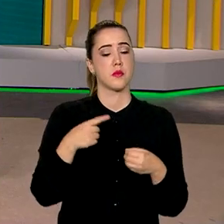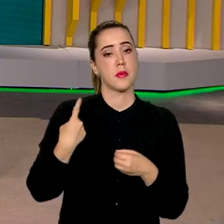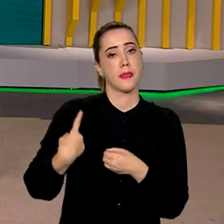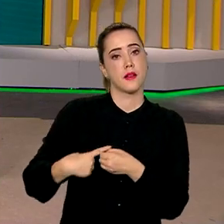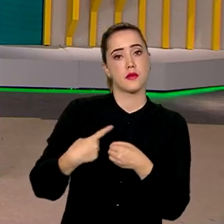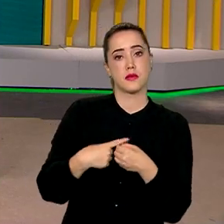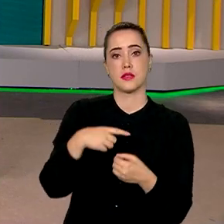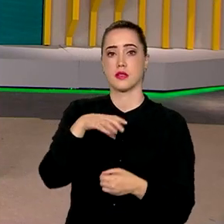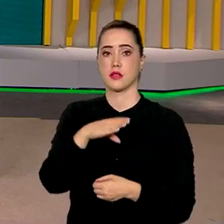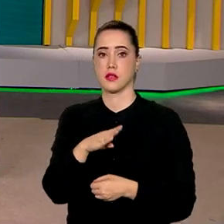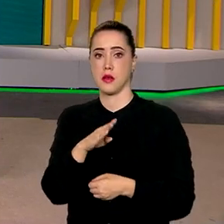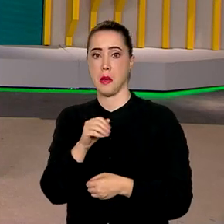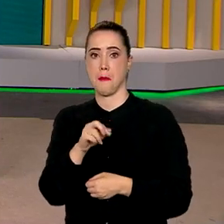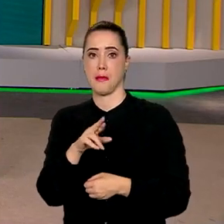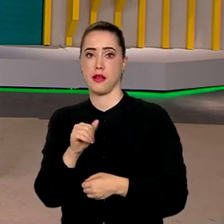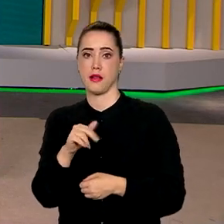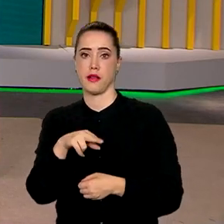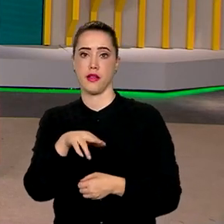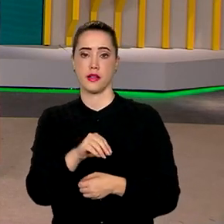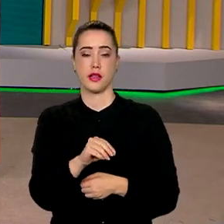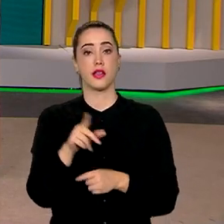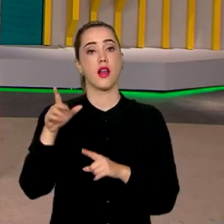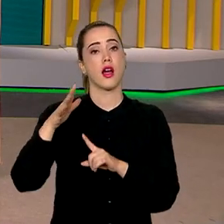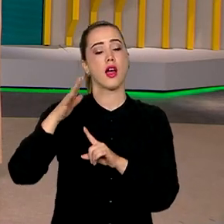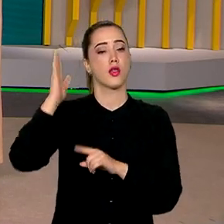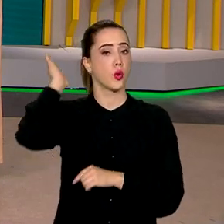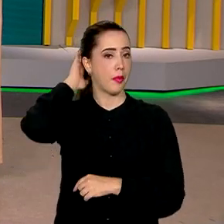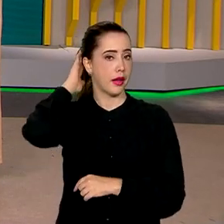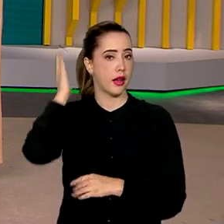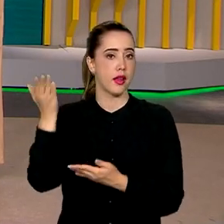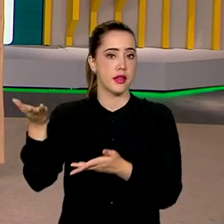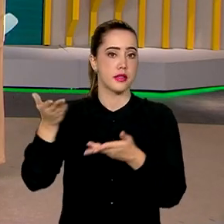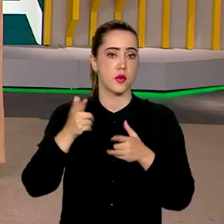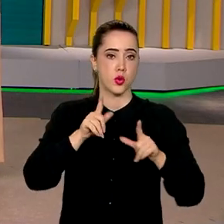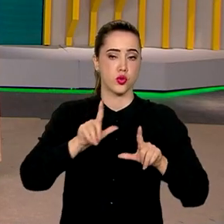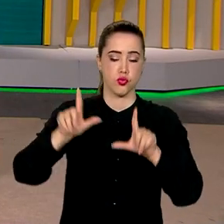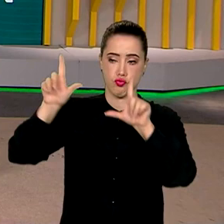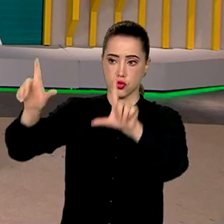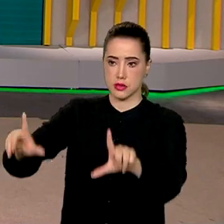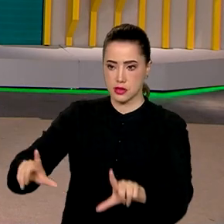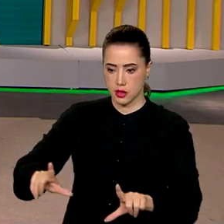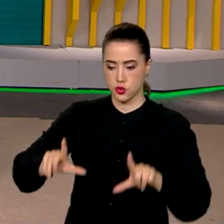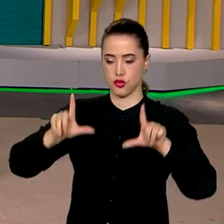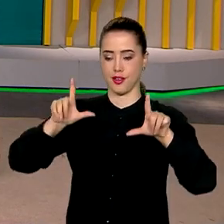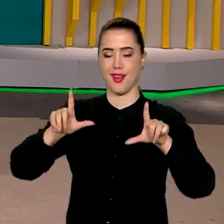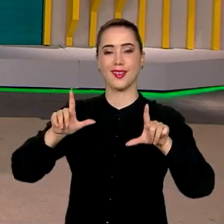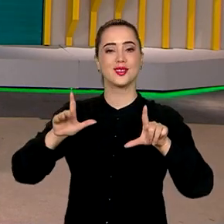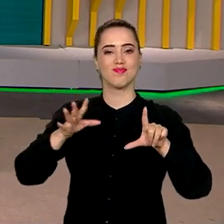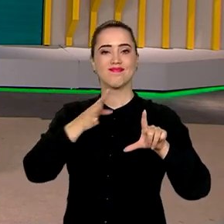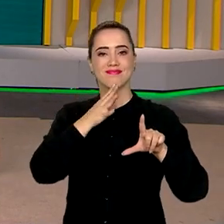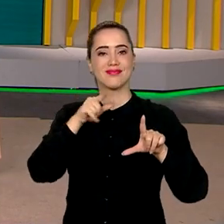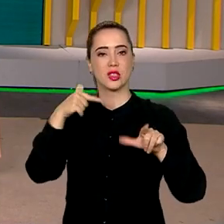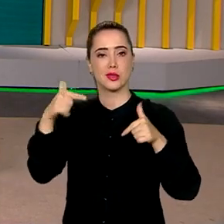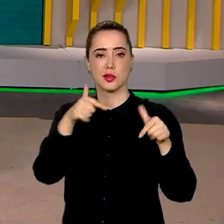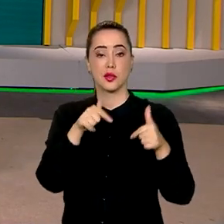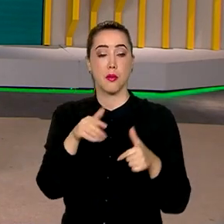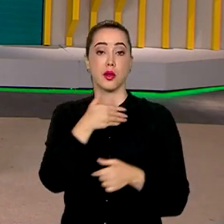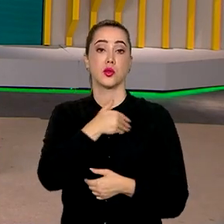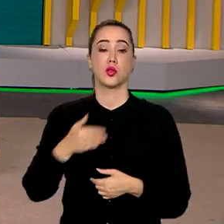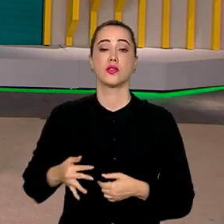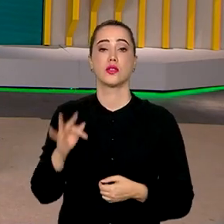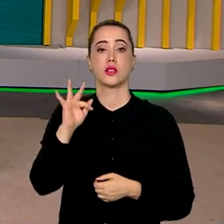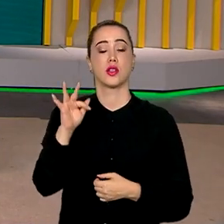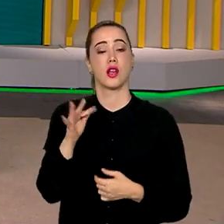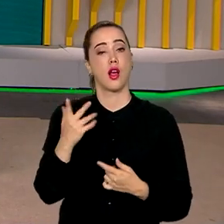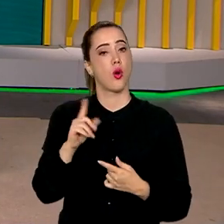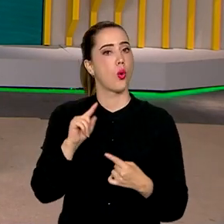A cidade de Barca Arena, no Pará, recebeu hoje um certificado de reconhecimento do governo federal pelas ações que vem realizando para